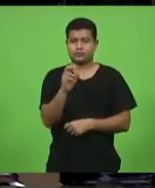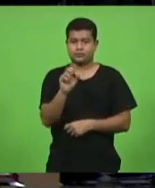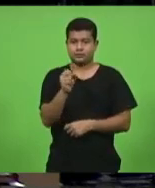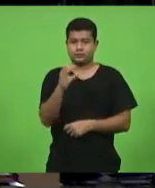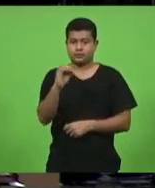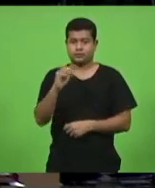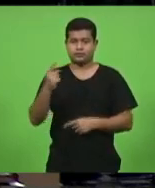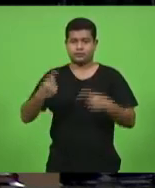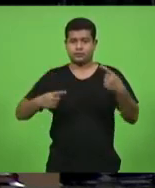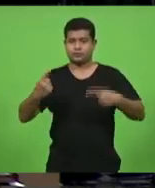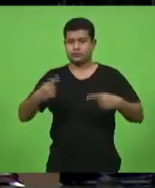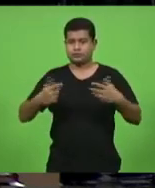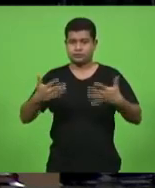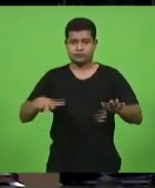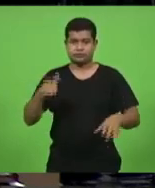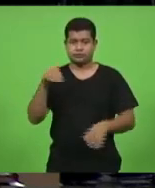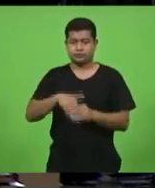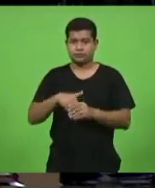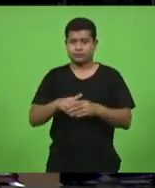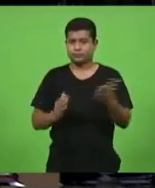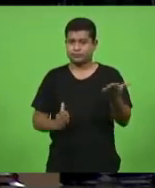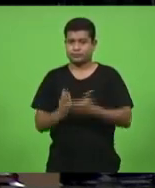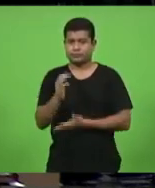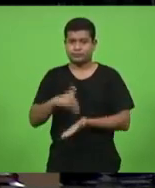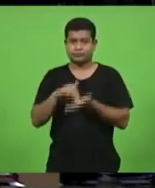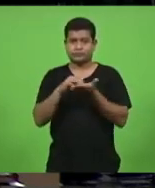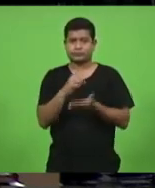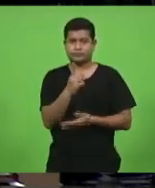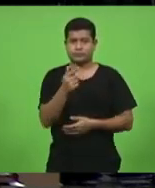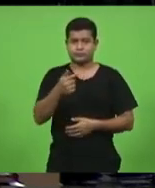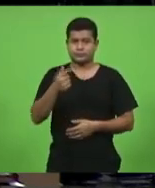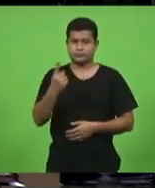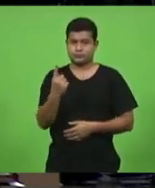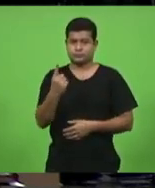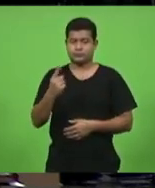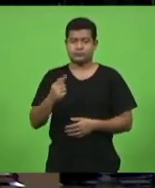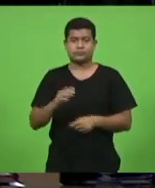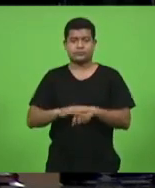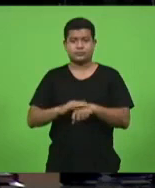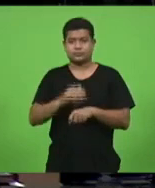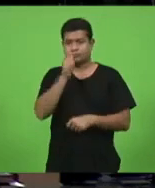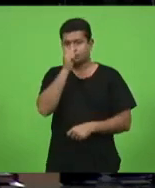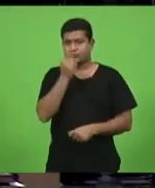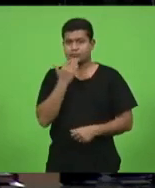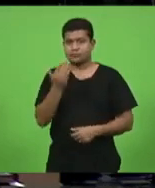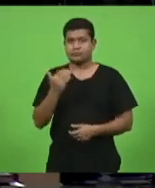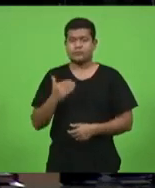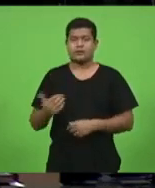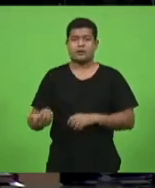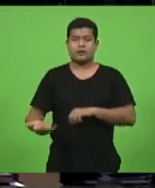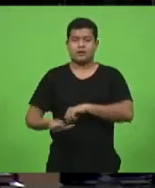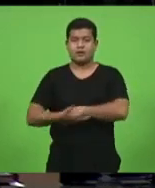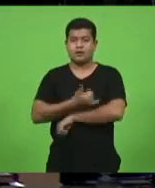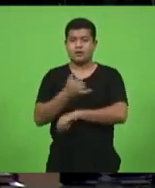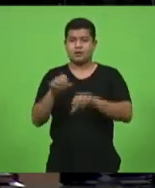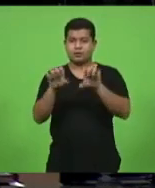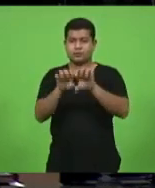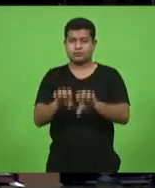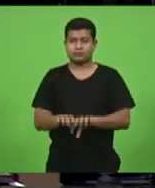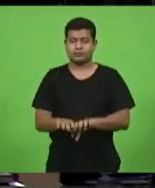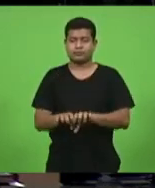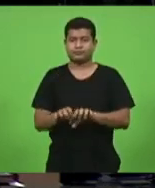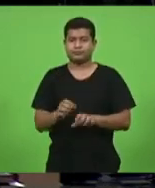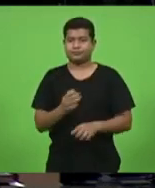está em votação aprovado moção 171 deputado João Amin apelando ao ministro da infraestrutura que faça o